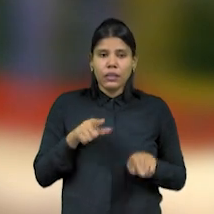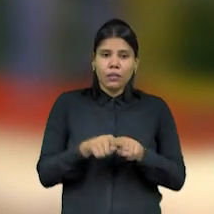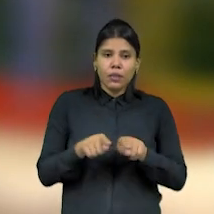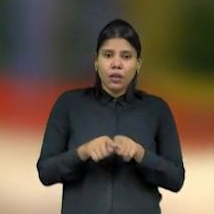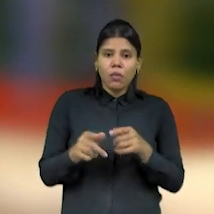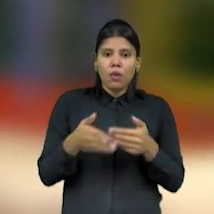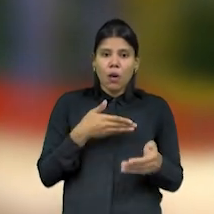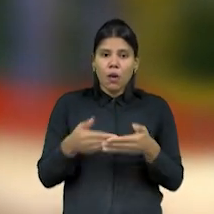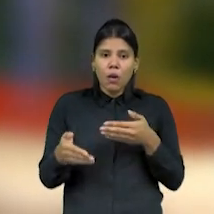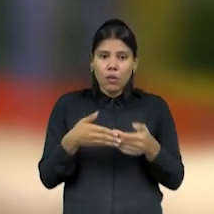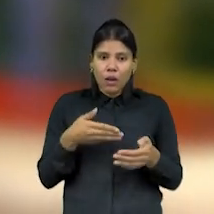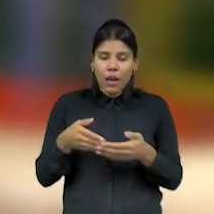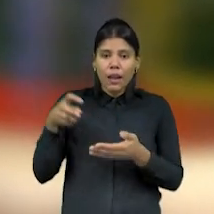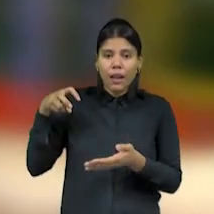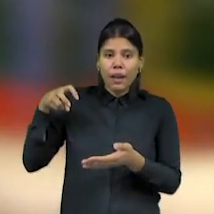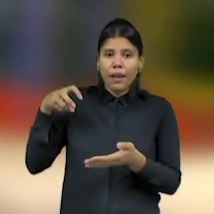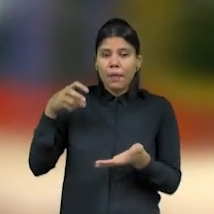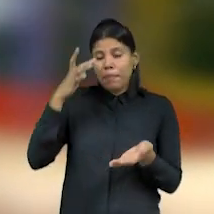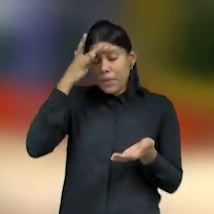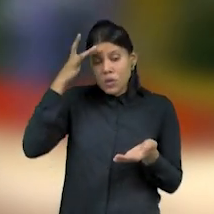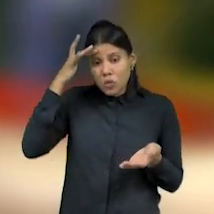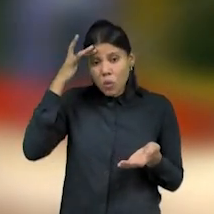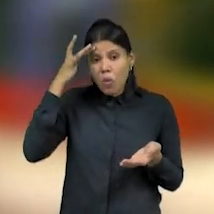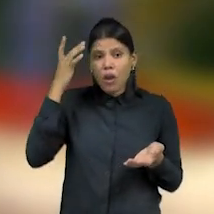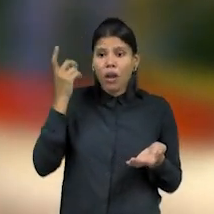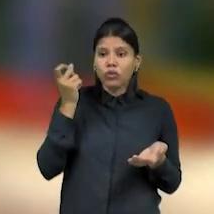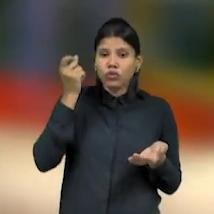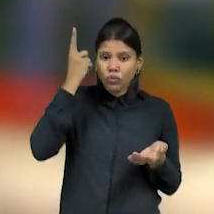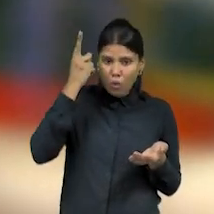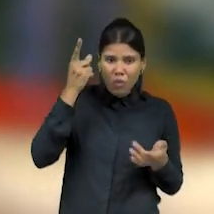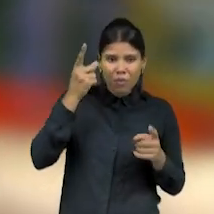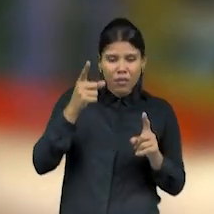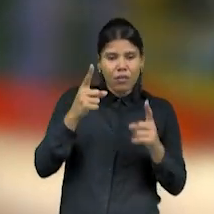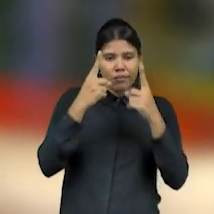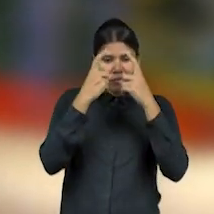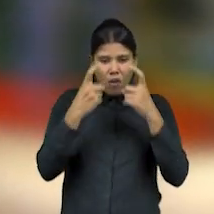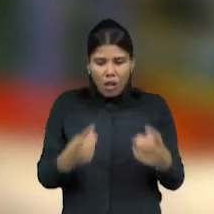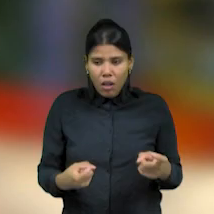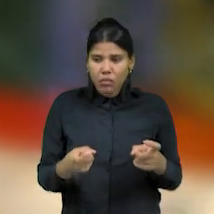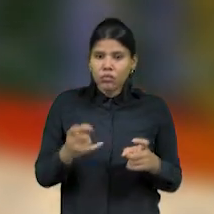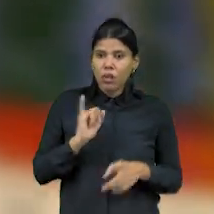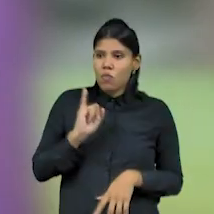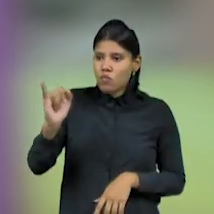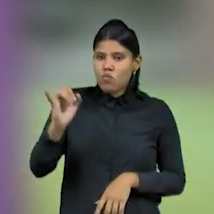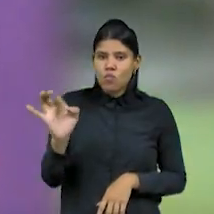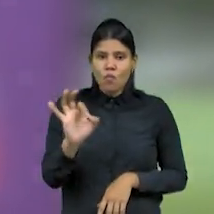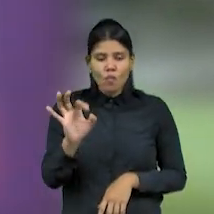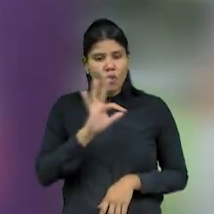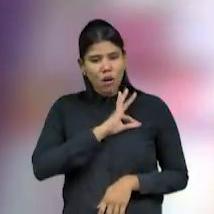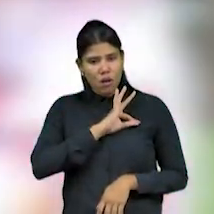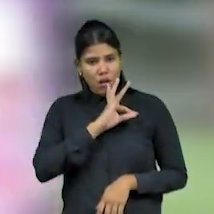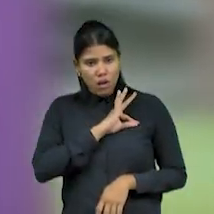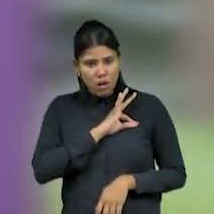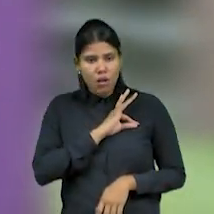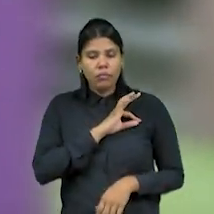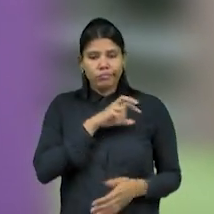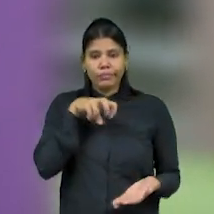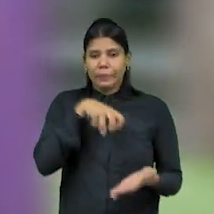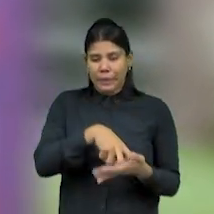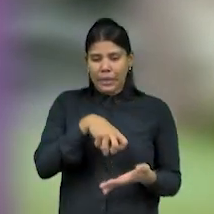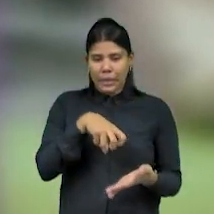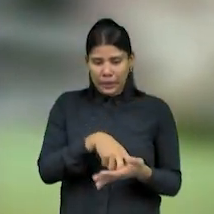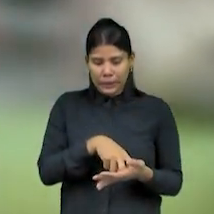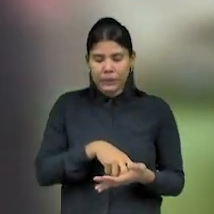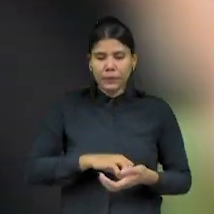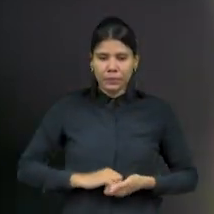comunicar à autoridade pública a prática de violência, de tratamento cruel ou degradante ou de formas violentas de